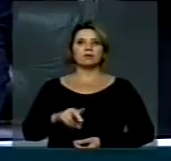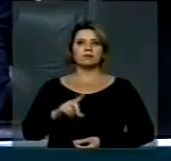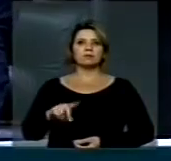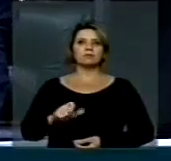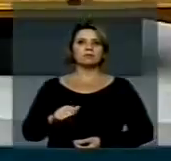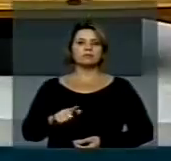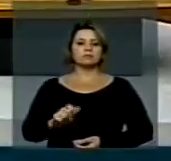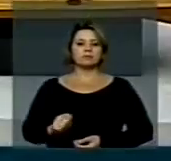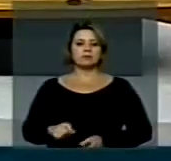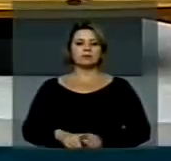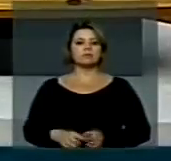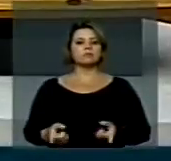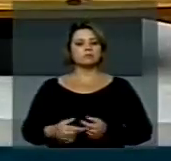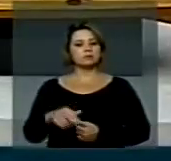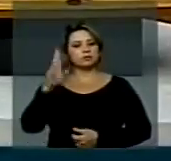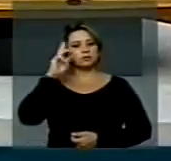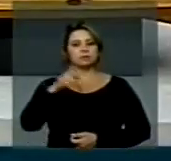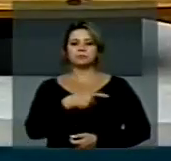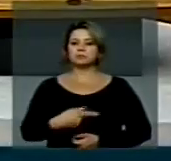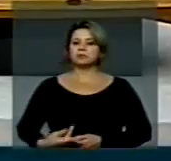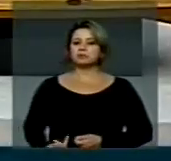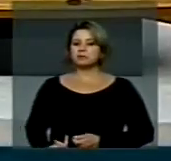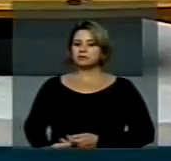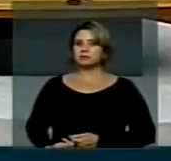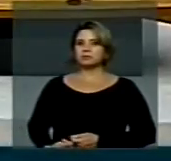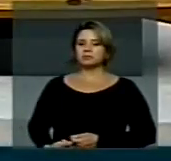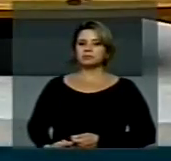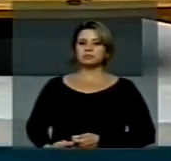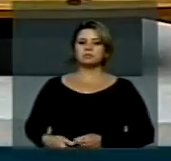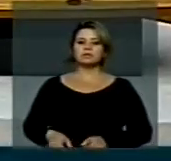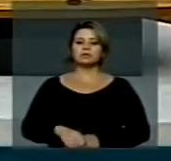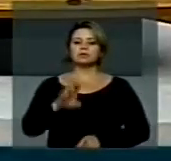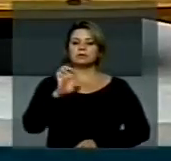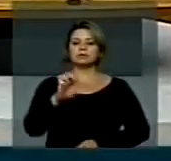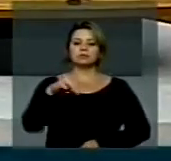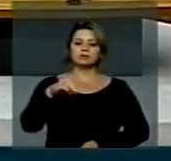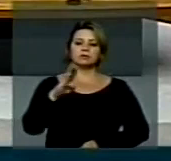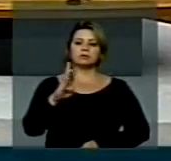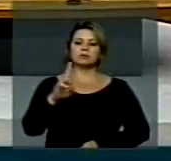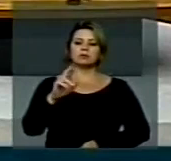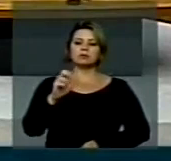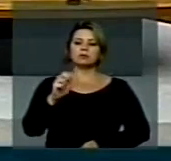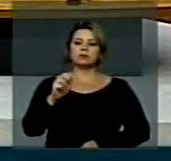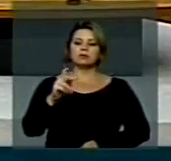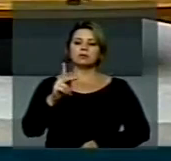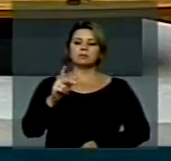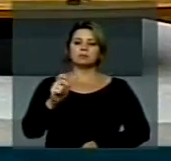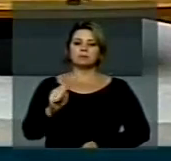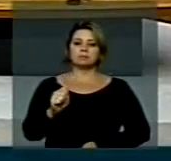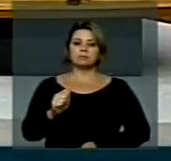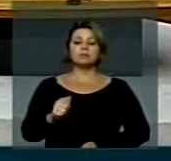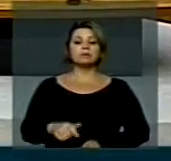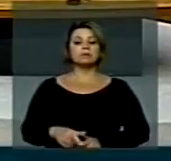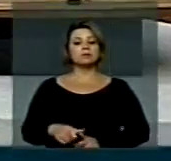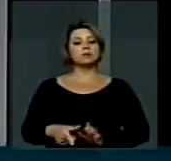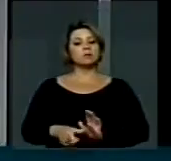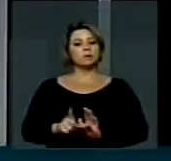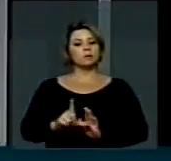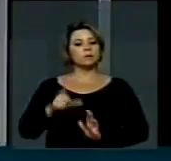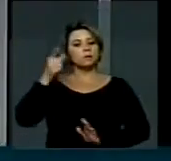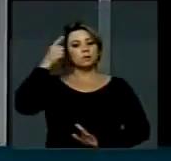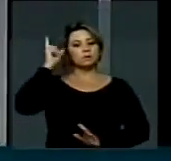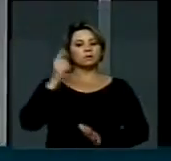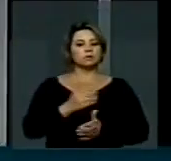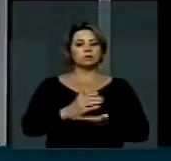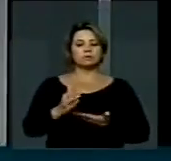Senhor presidente, senhores e senhores deputados, a Embrapa abriu ontem o quinto agrichou lá